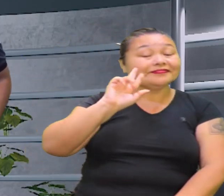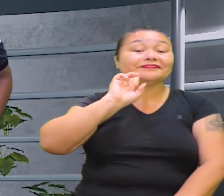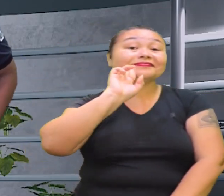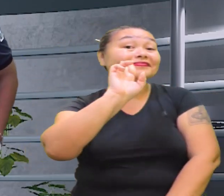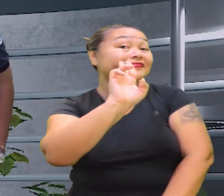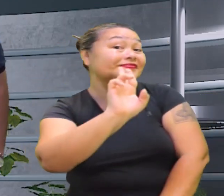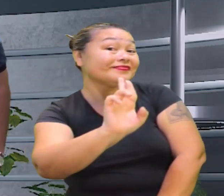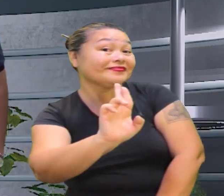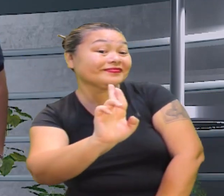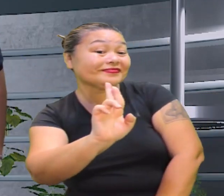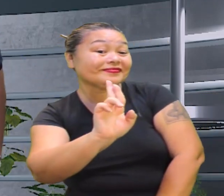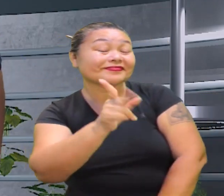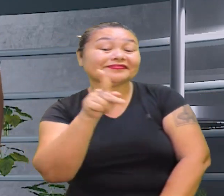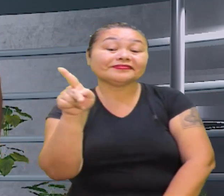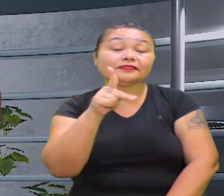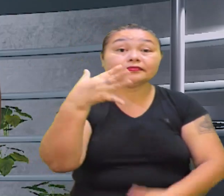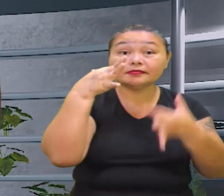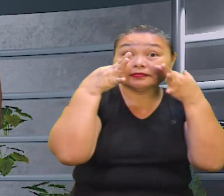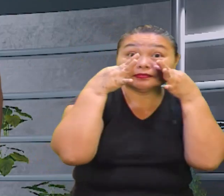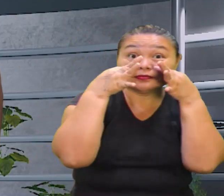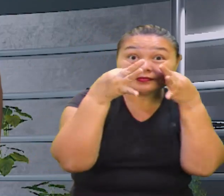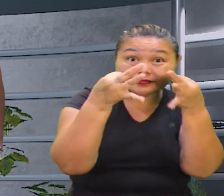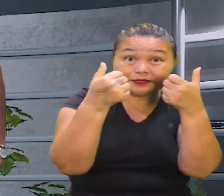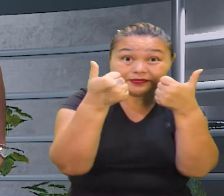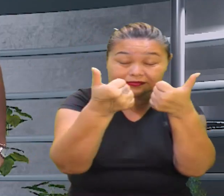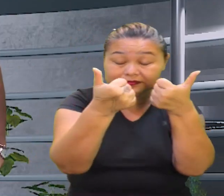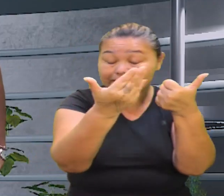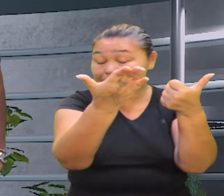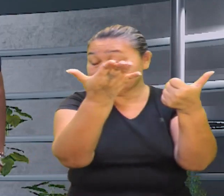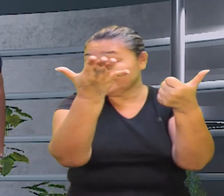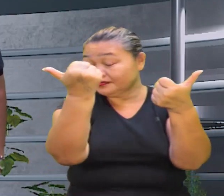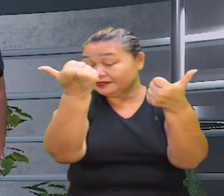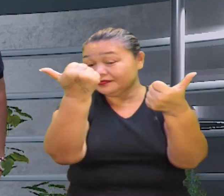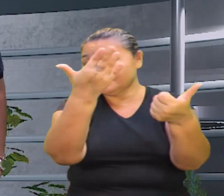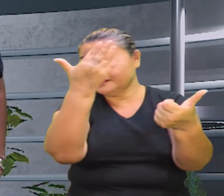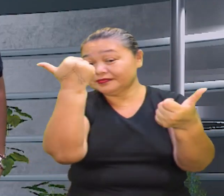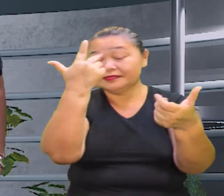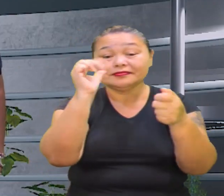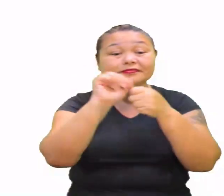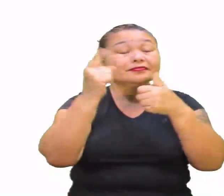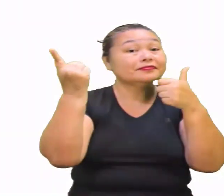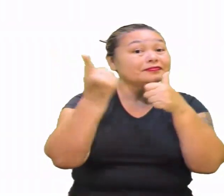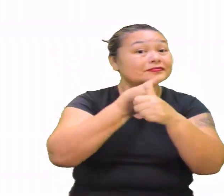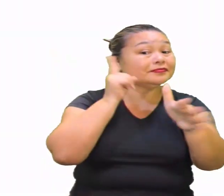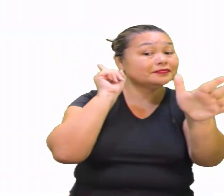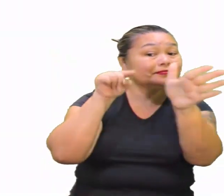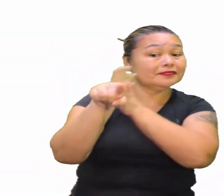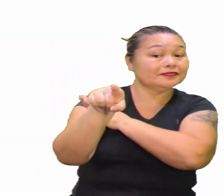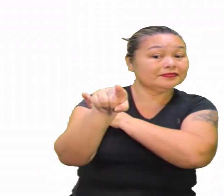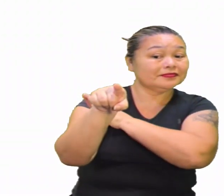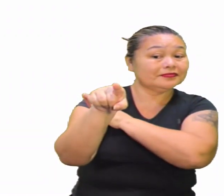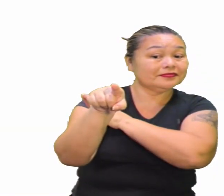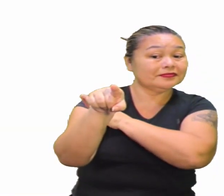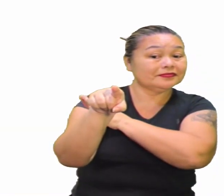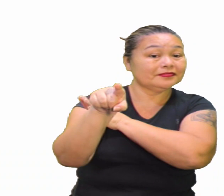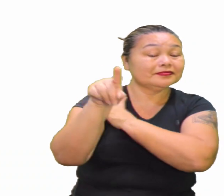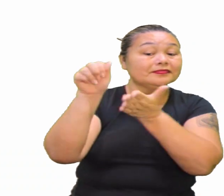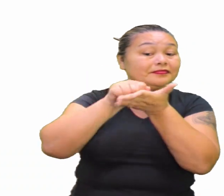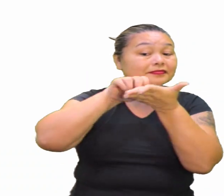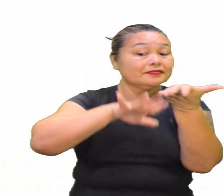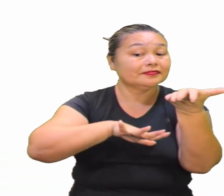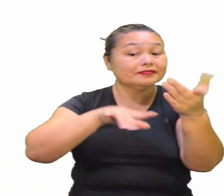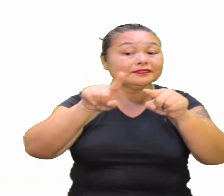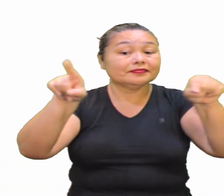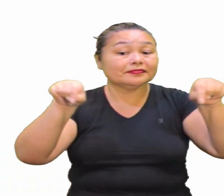responde Através dos nossos professores Presenciais Então vamos lá Pra nossa primeira questão Atividade